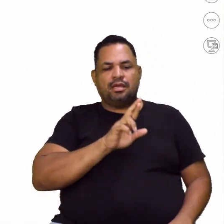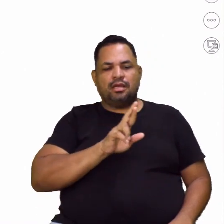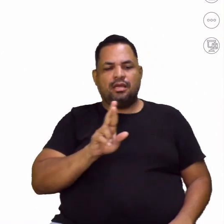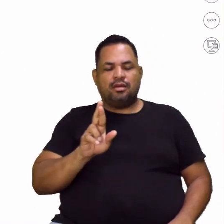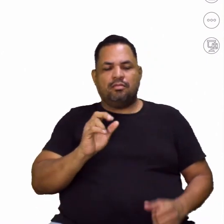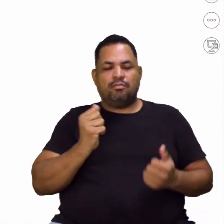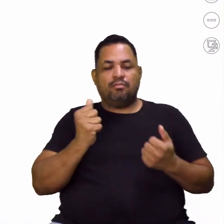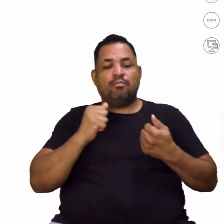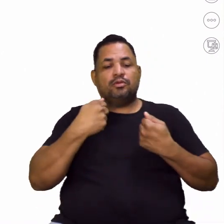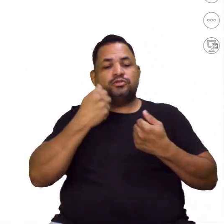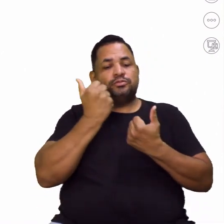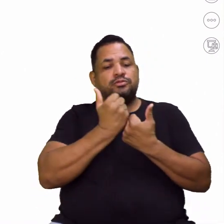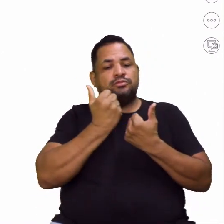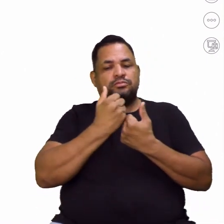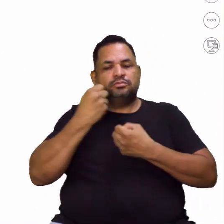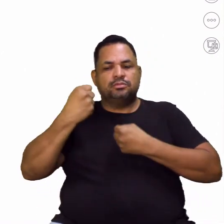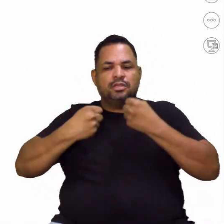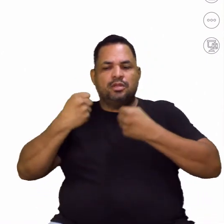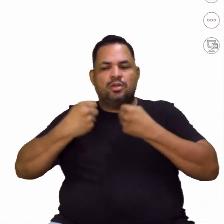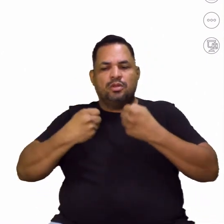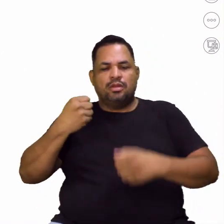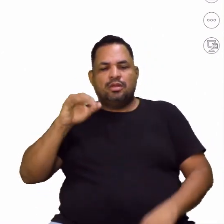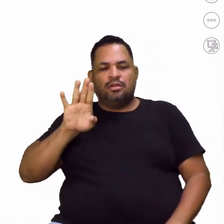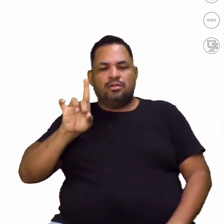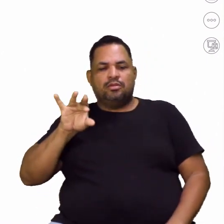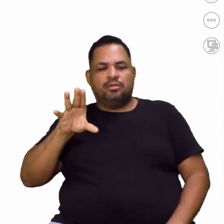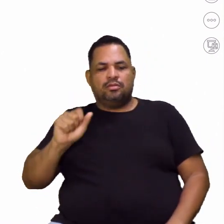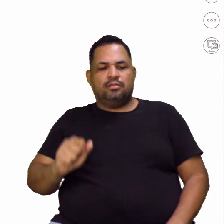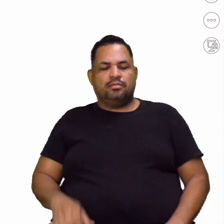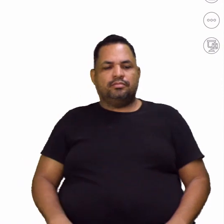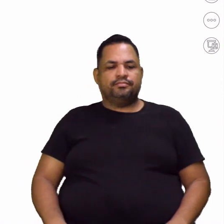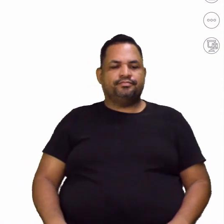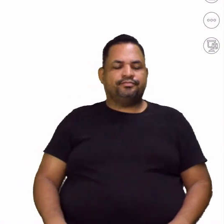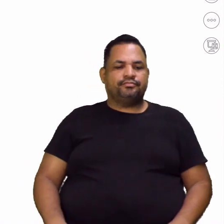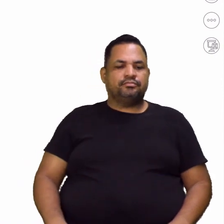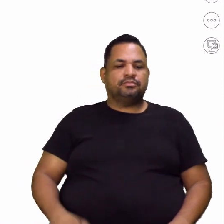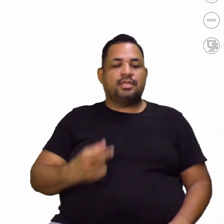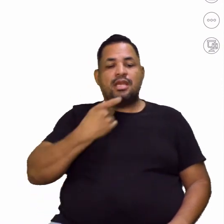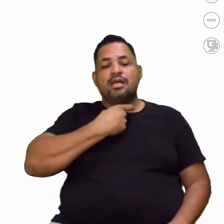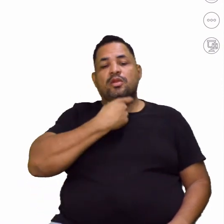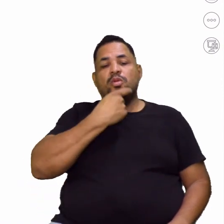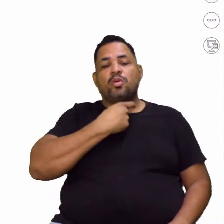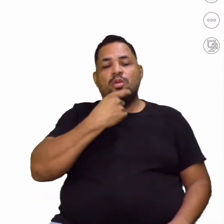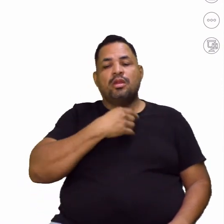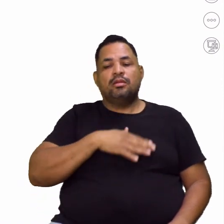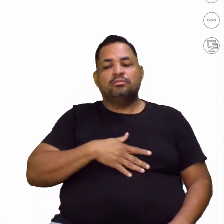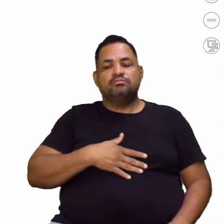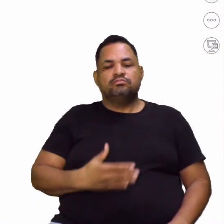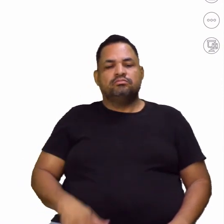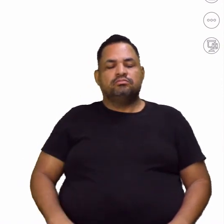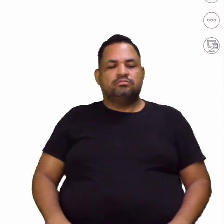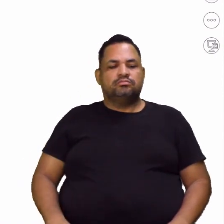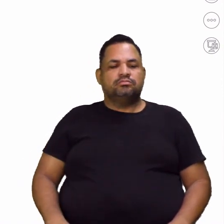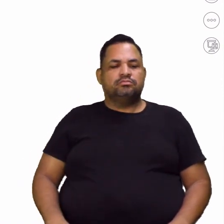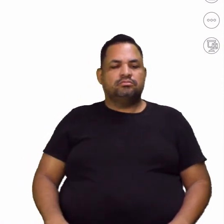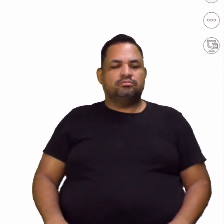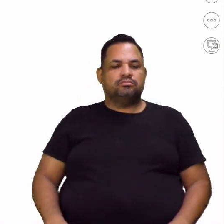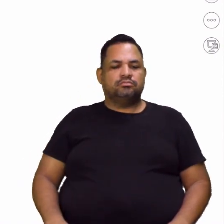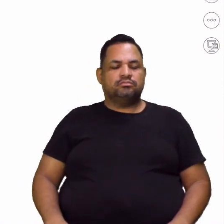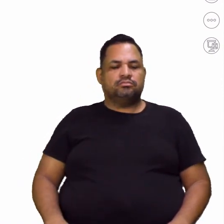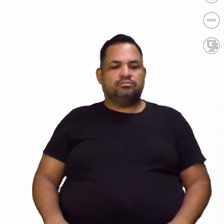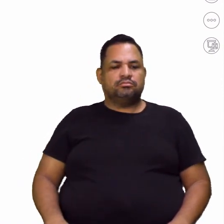automóvel. Ó, brado. Ou posso substituir por grito, clamor,